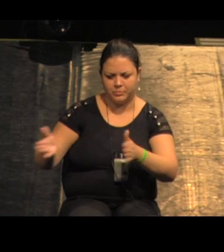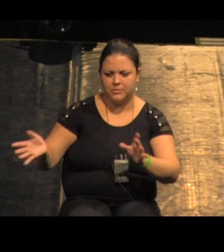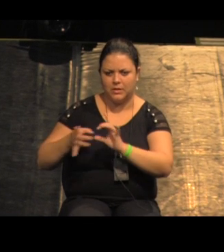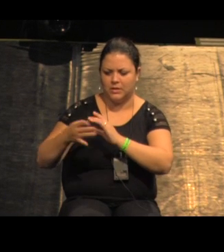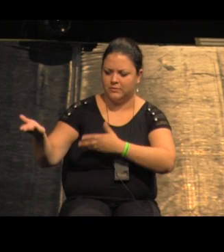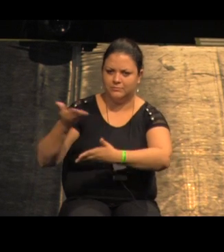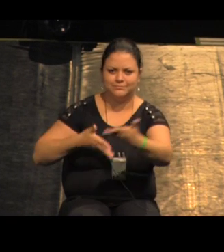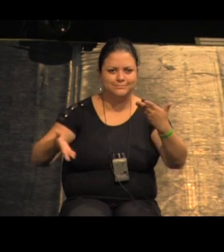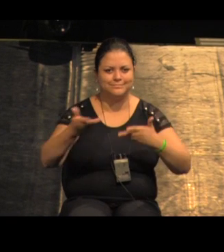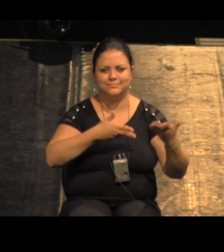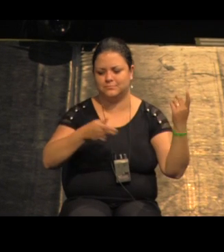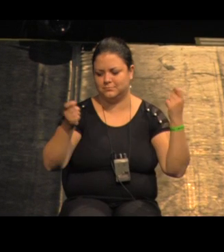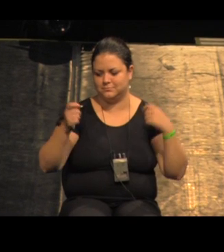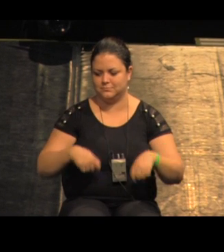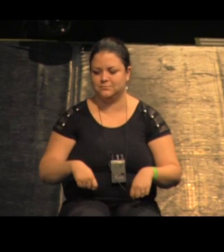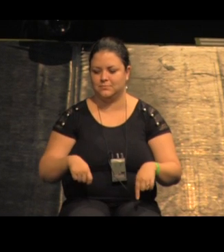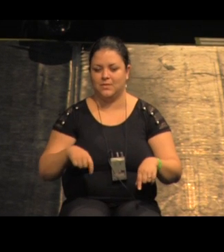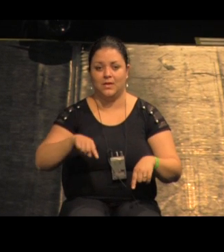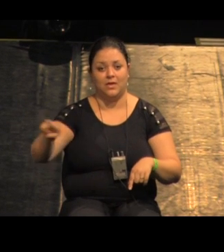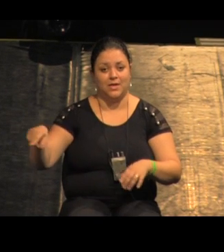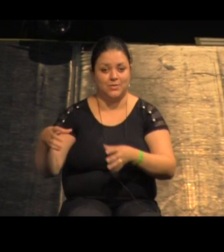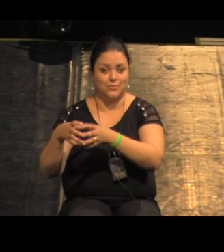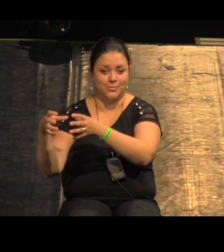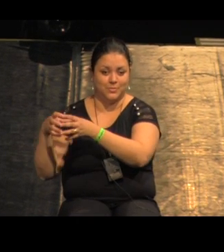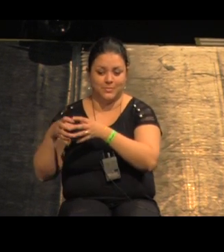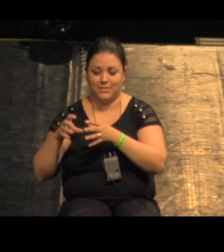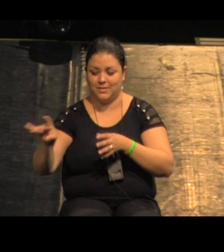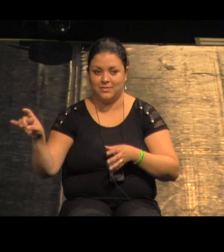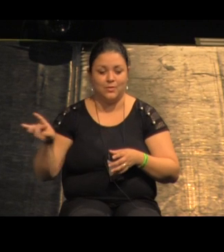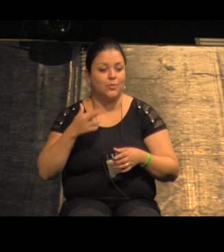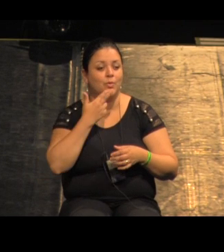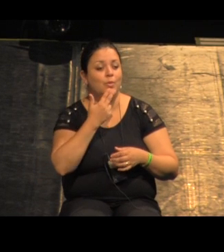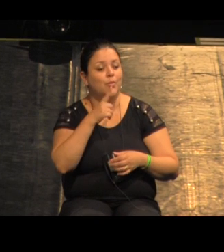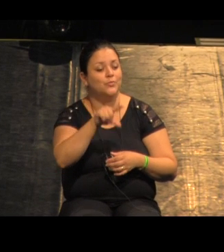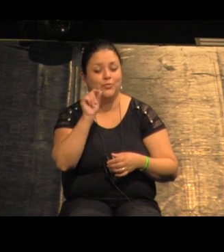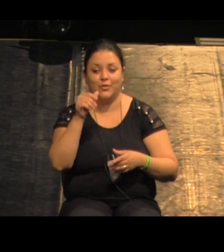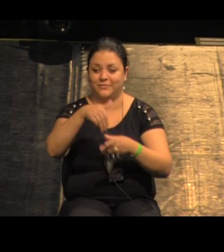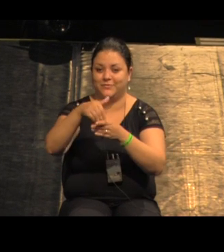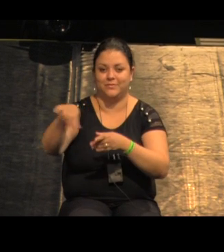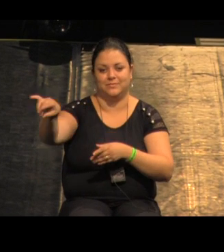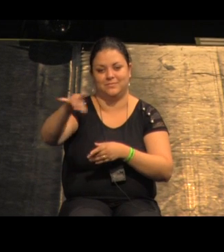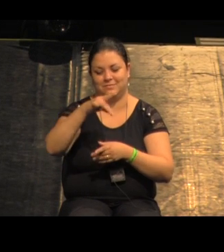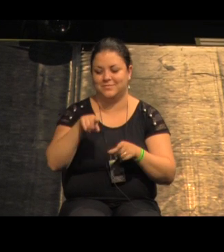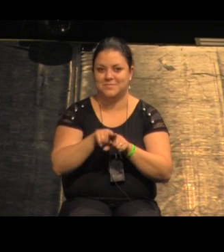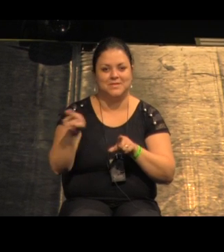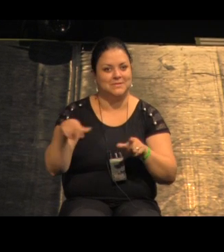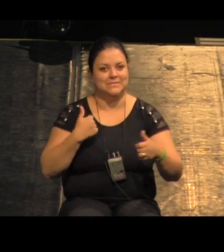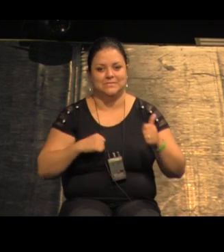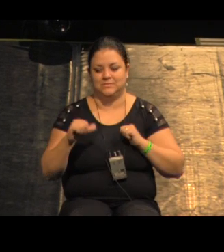discutiram quem que cor que ia ser cada prédio foi a maior briga foi muito interessante isso e a instalação de equipamento